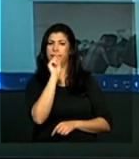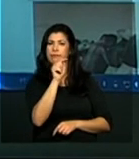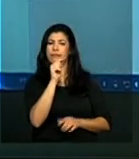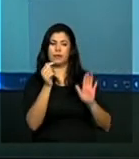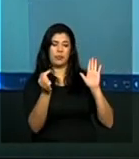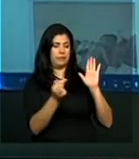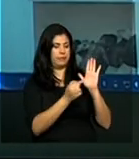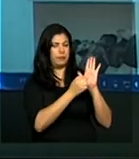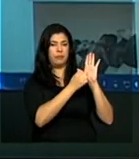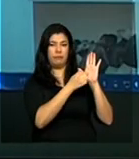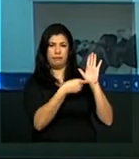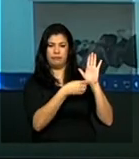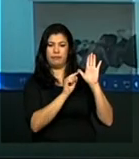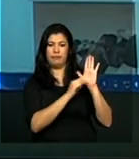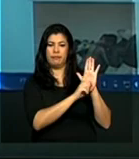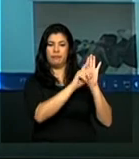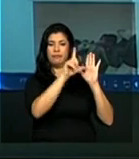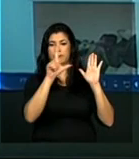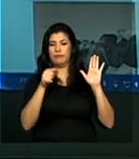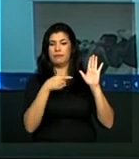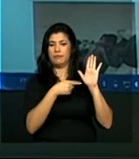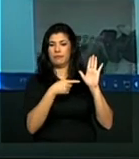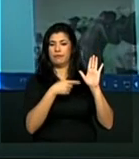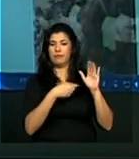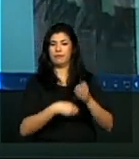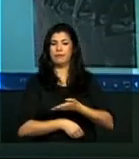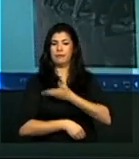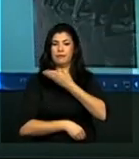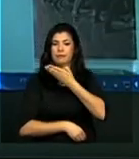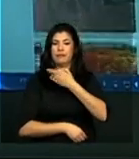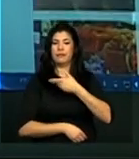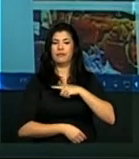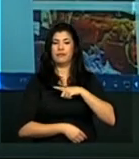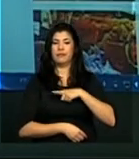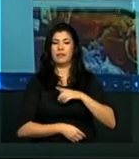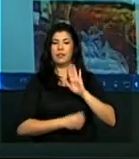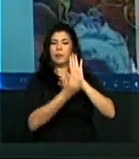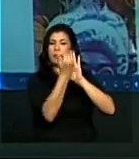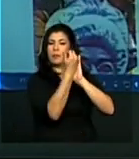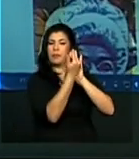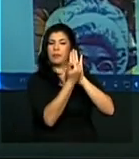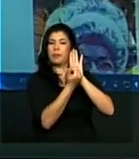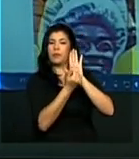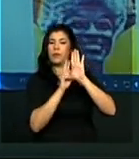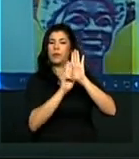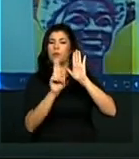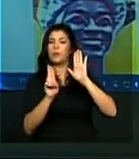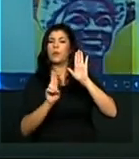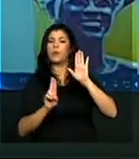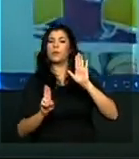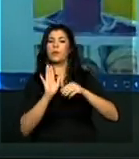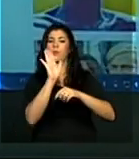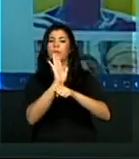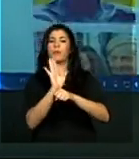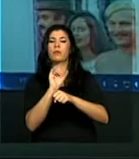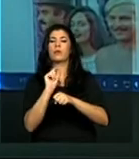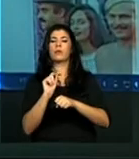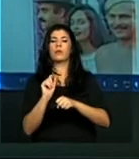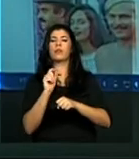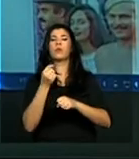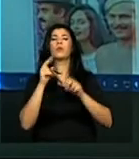vocês terem uma ideia. Então, aqui a gente tem uma listagem de todos os filmes que diz respeito ou